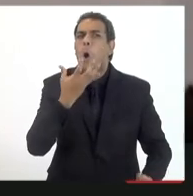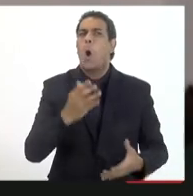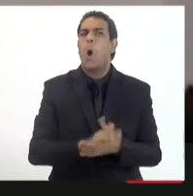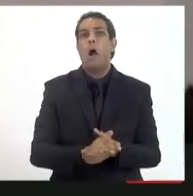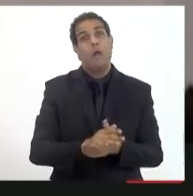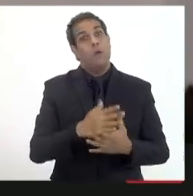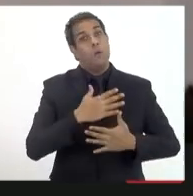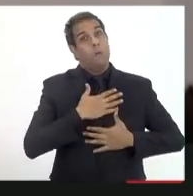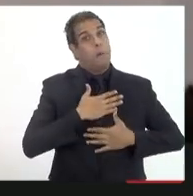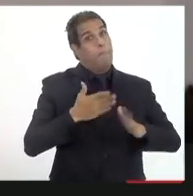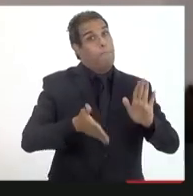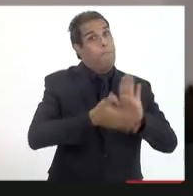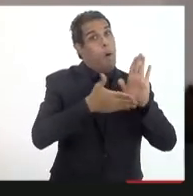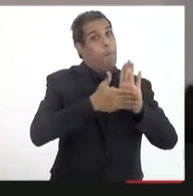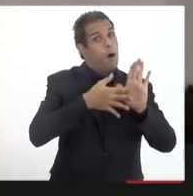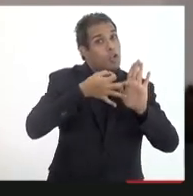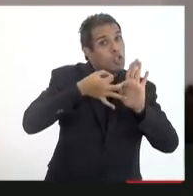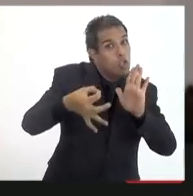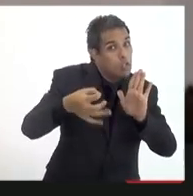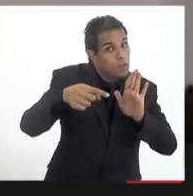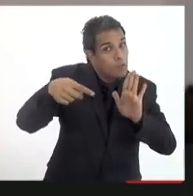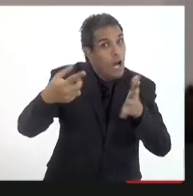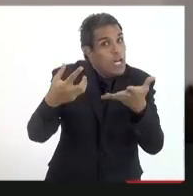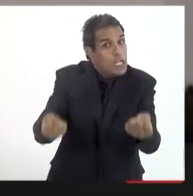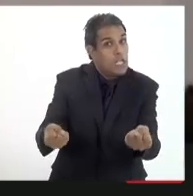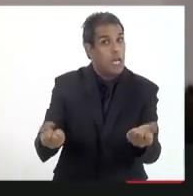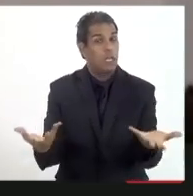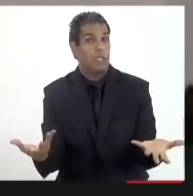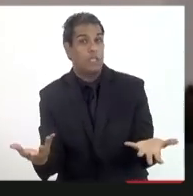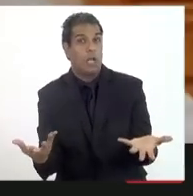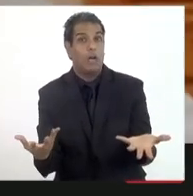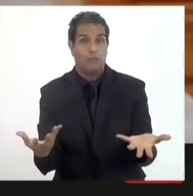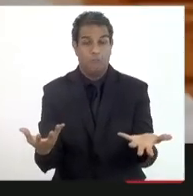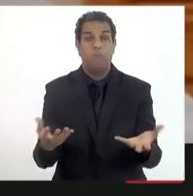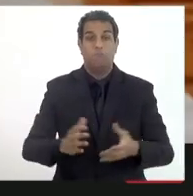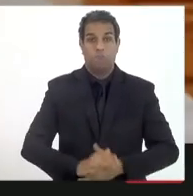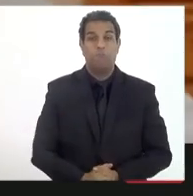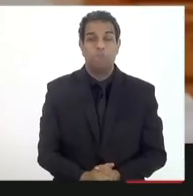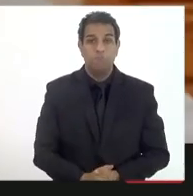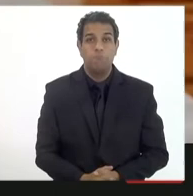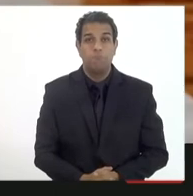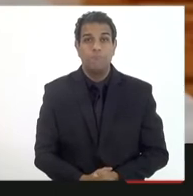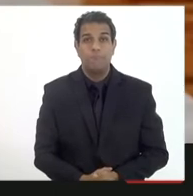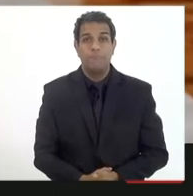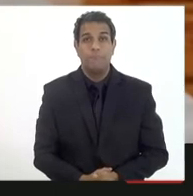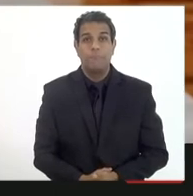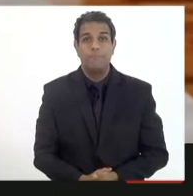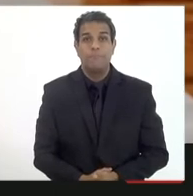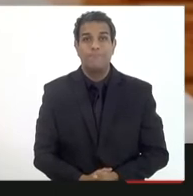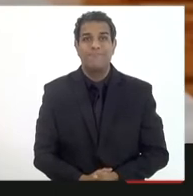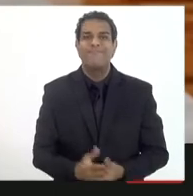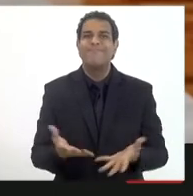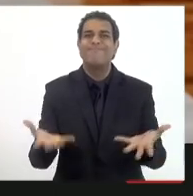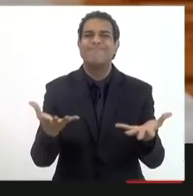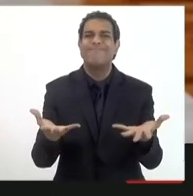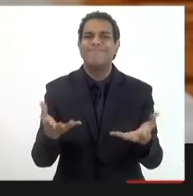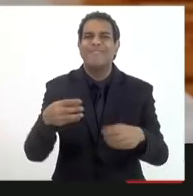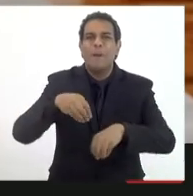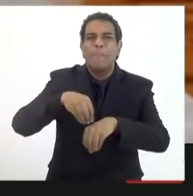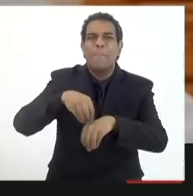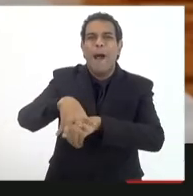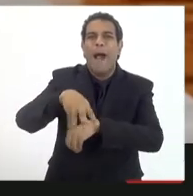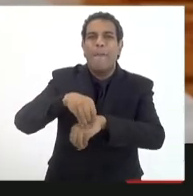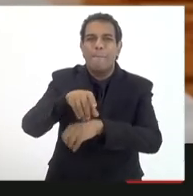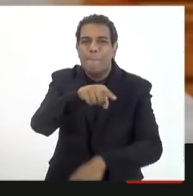propostas de encaminhamento se o que o Mauro colocar não fechar eu só queria quer dizer lembrar que